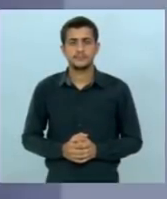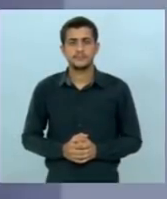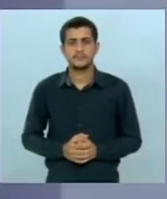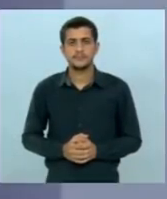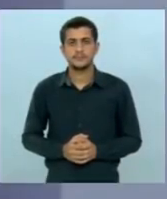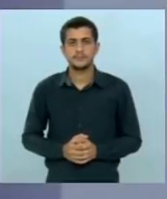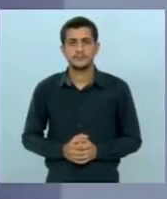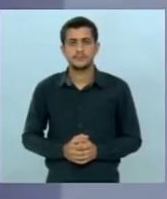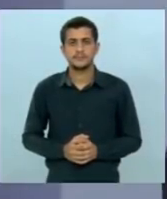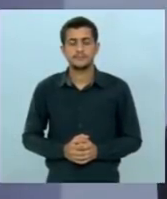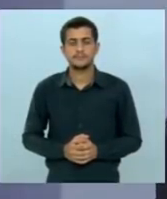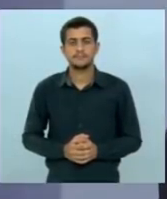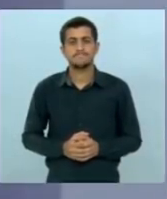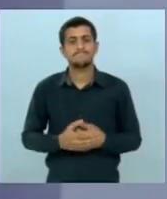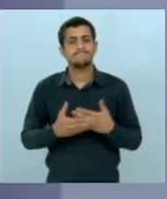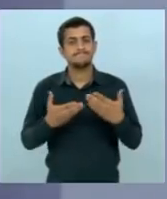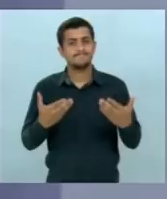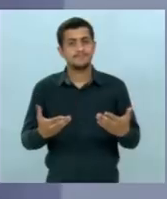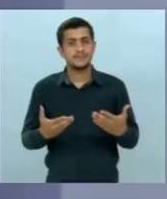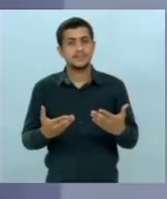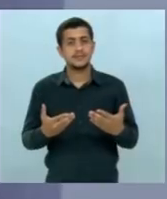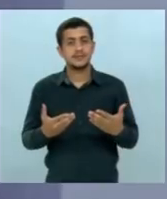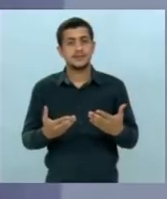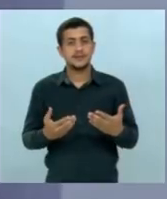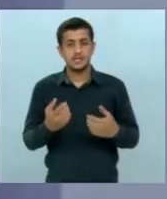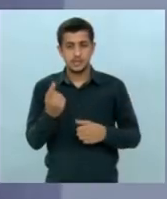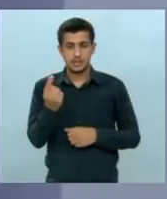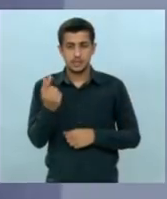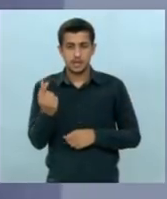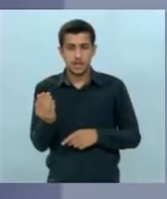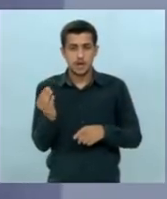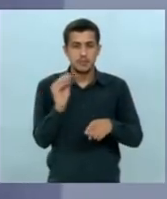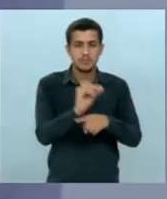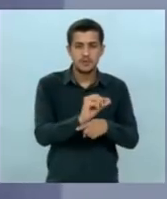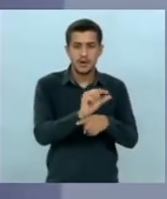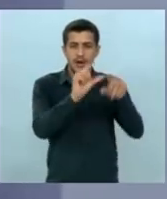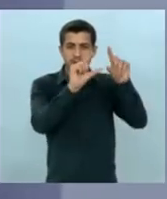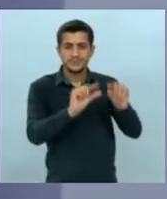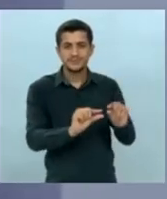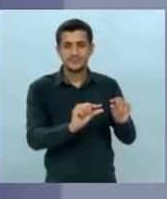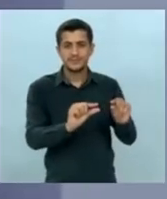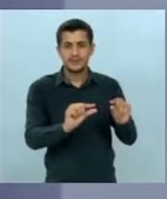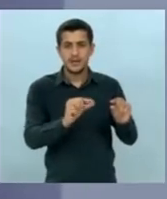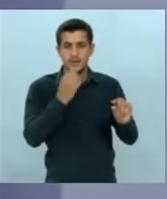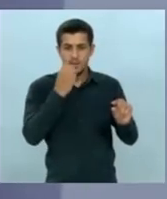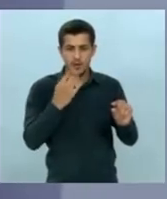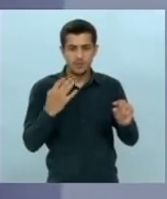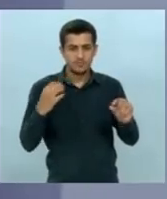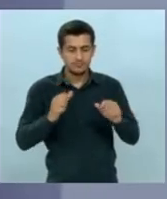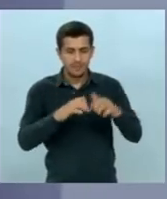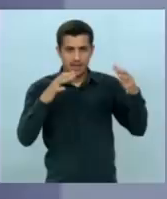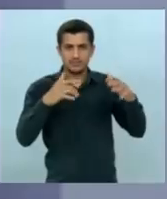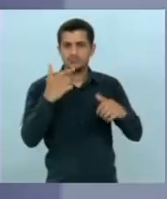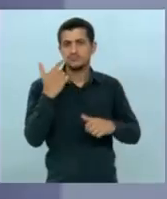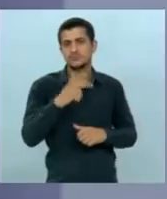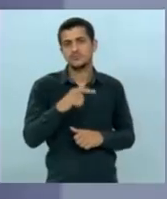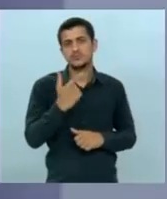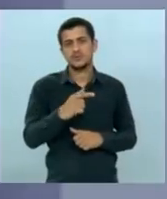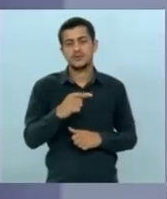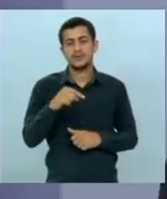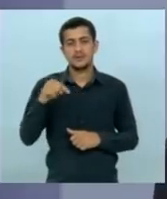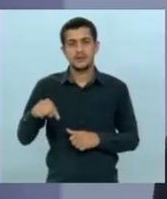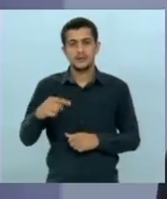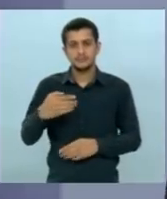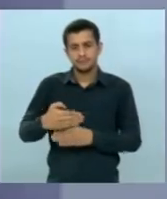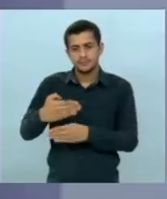candidato quando diminui o investimento não tem milagre a União fazia de 2010 a 2014 1 milhão e